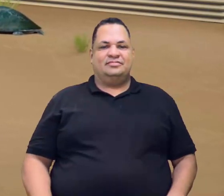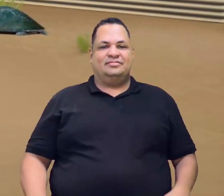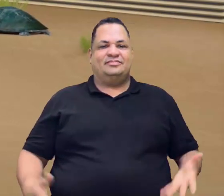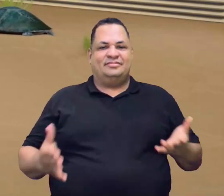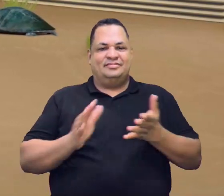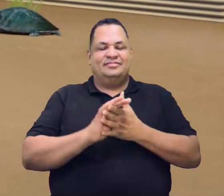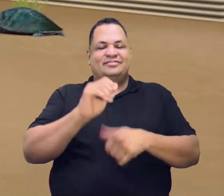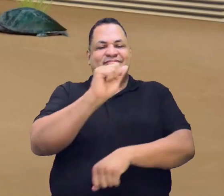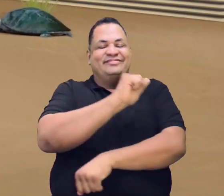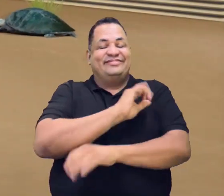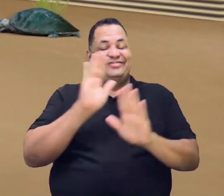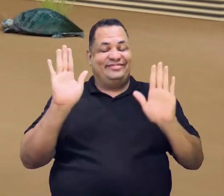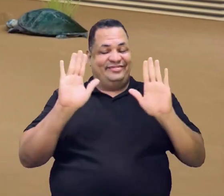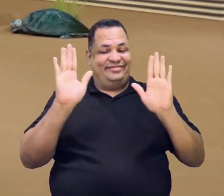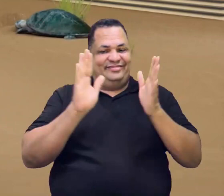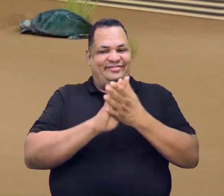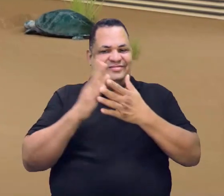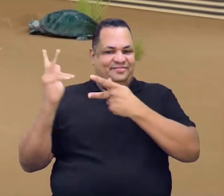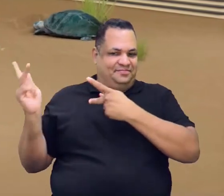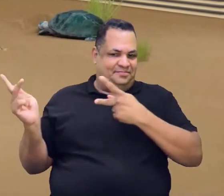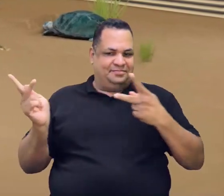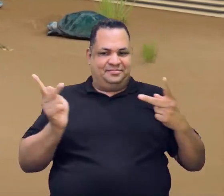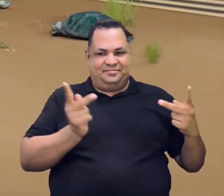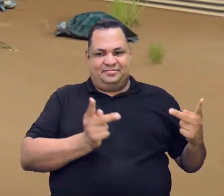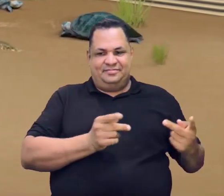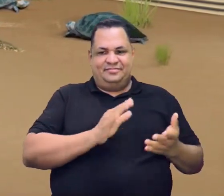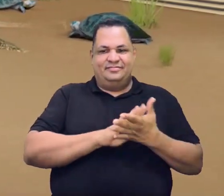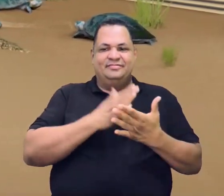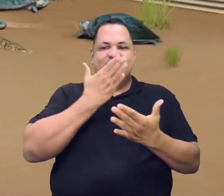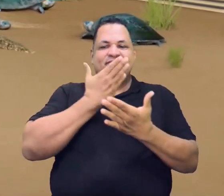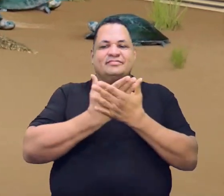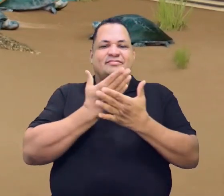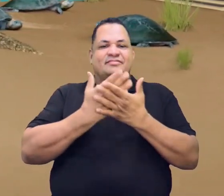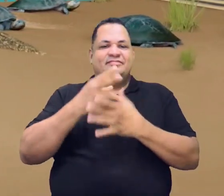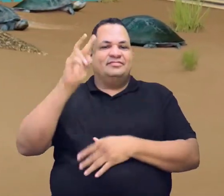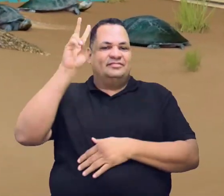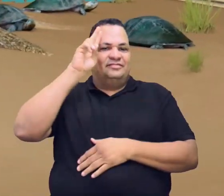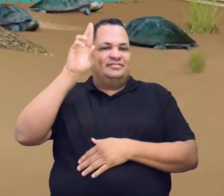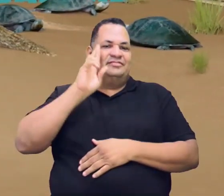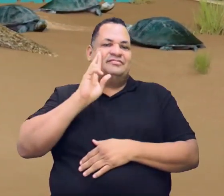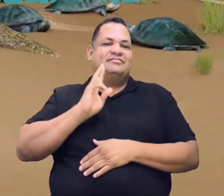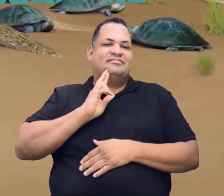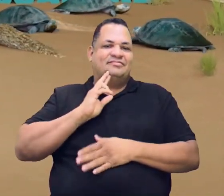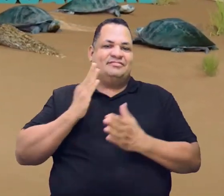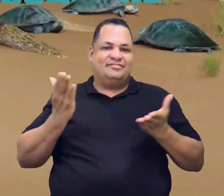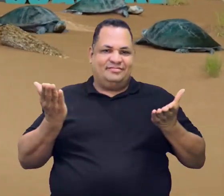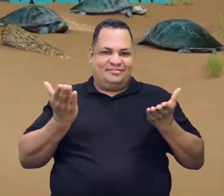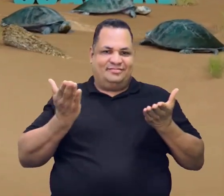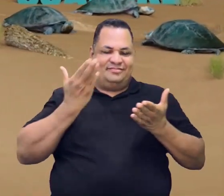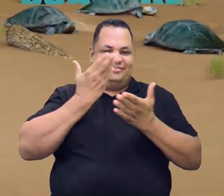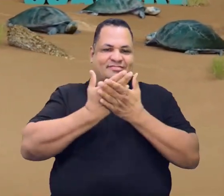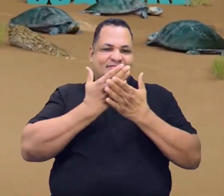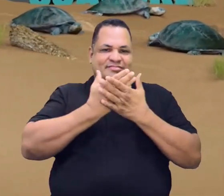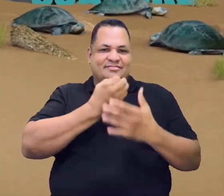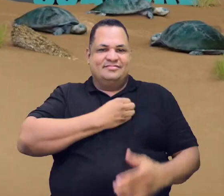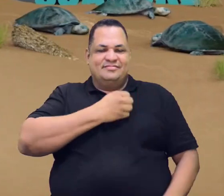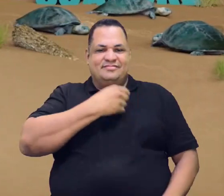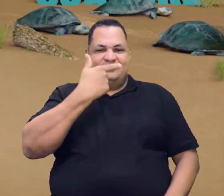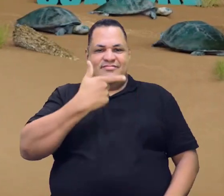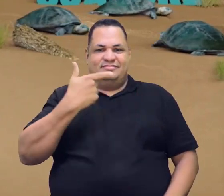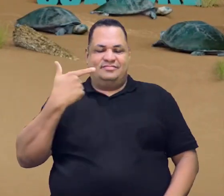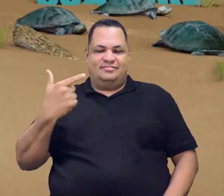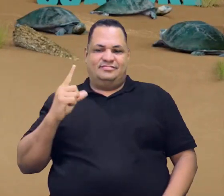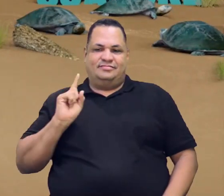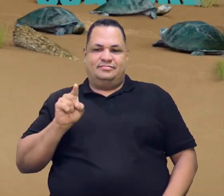Salve, salve, alunos! Sejam todos bem-vindos para mais uma aula de História de Rondônia. Aula 22